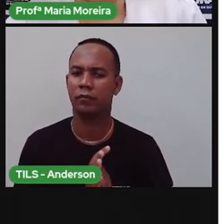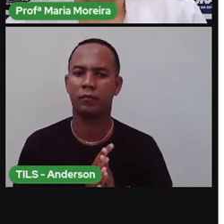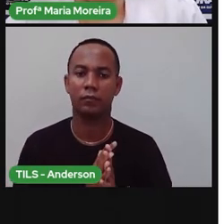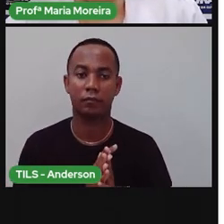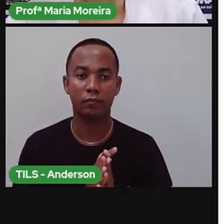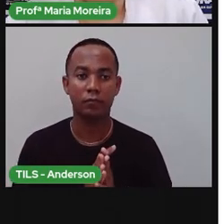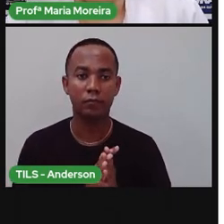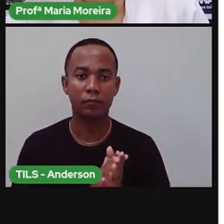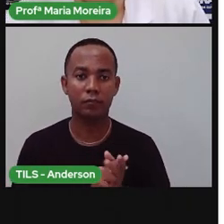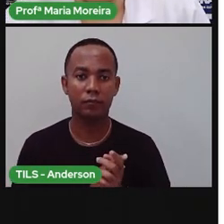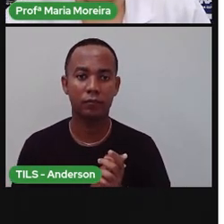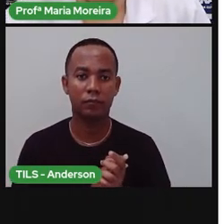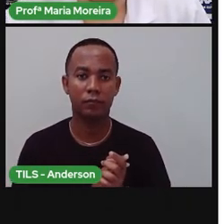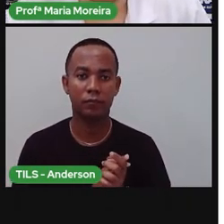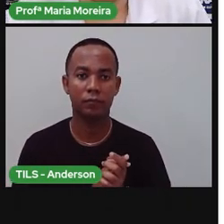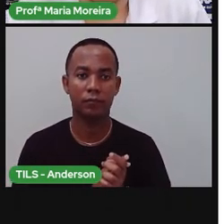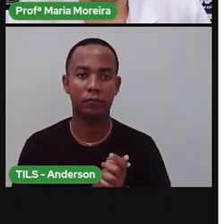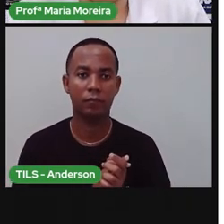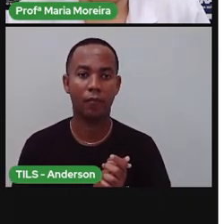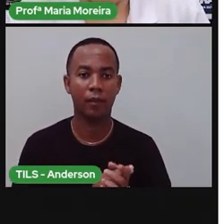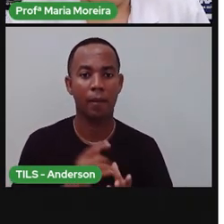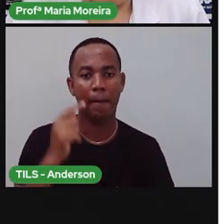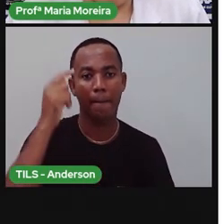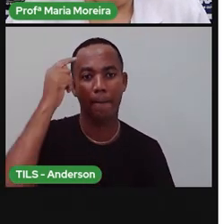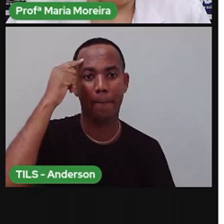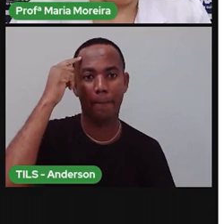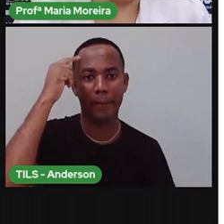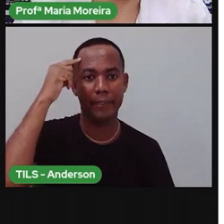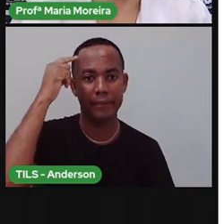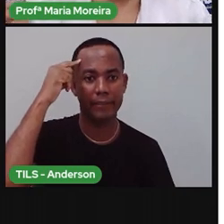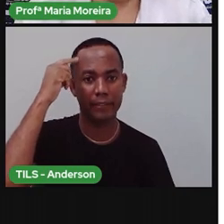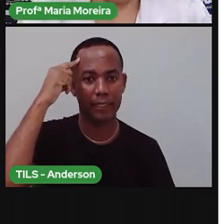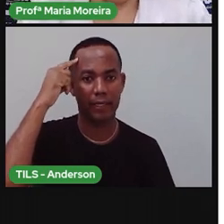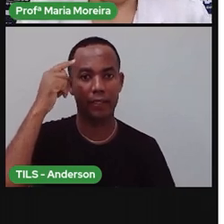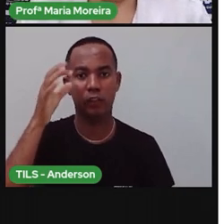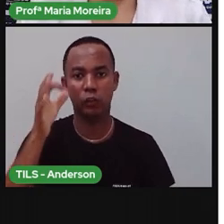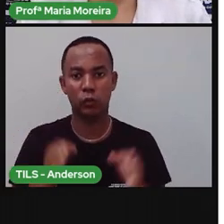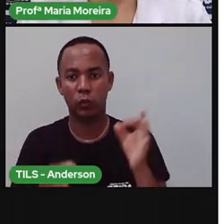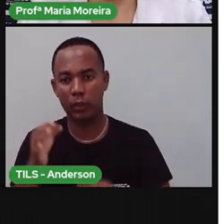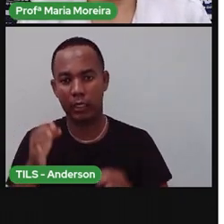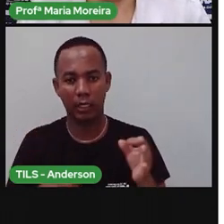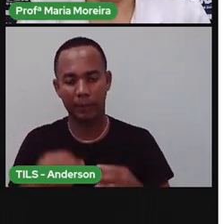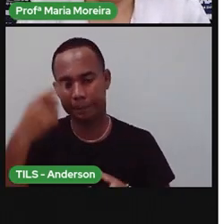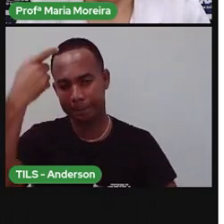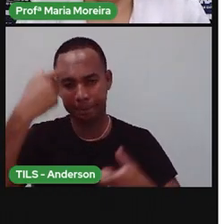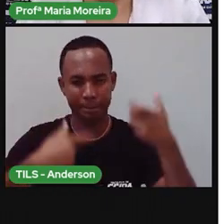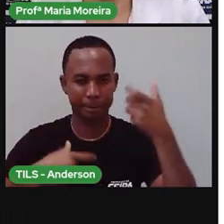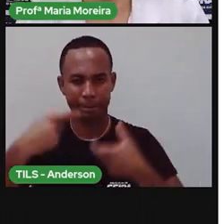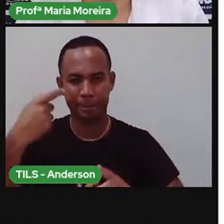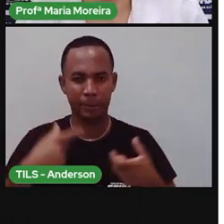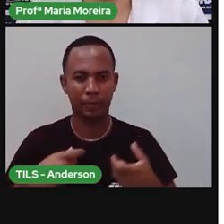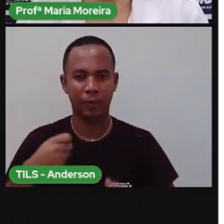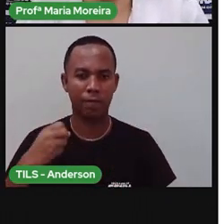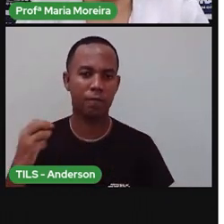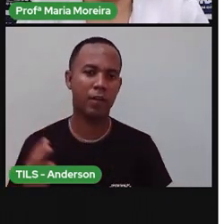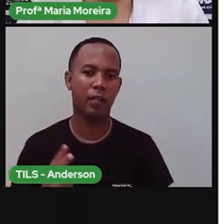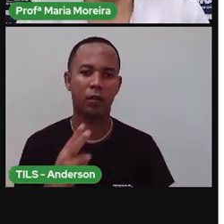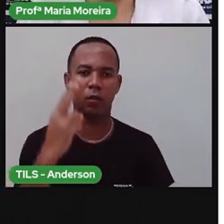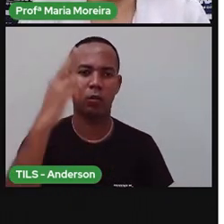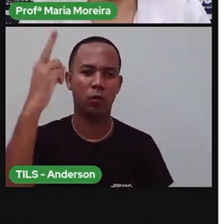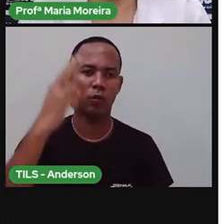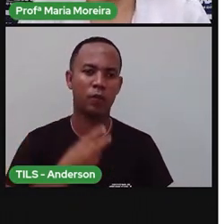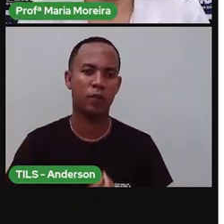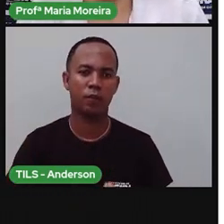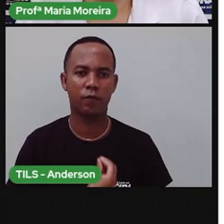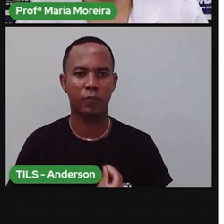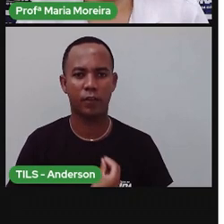Bom, é pensar sobre si, é julgar-se, a partir dos valores, né, em que se vive como bom